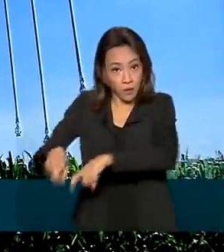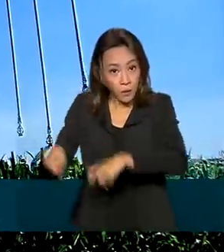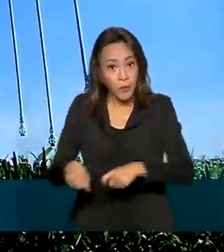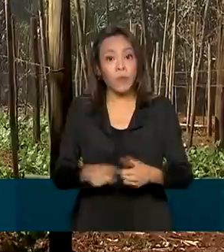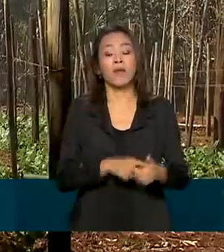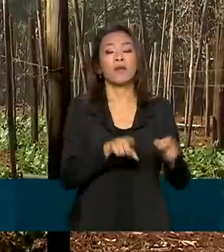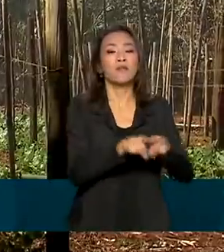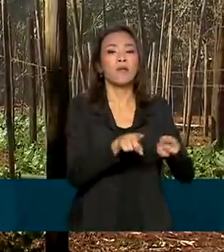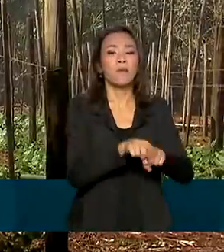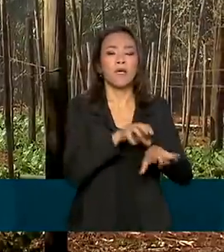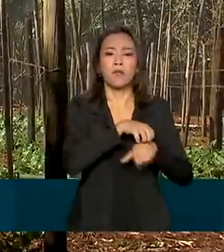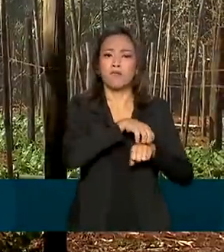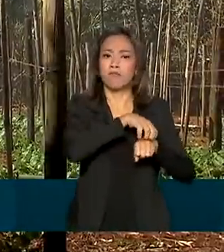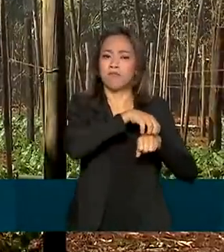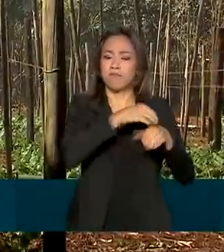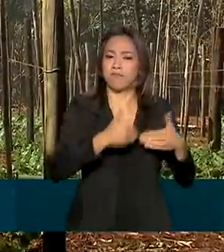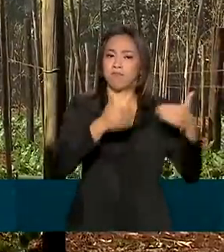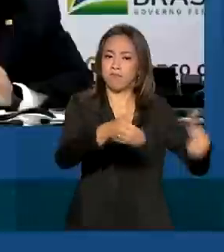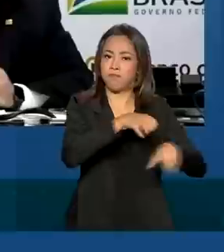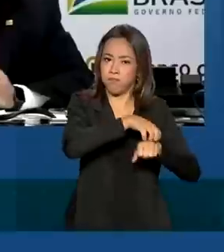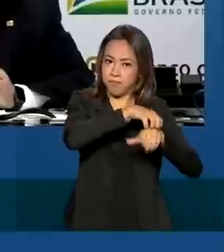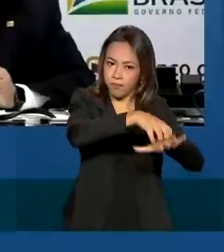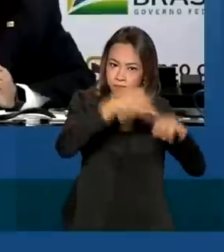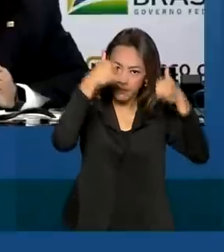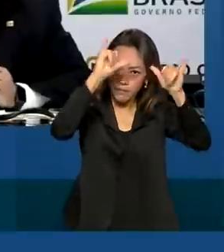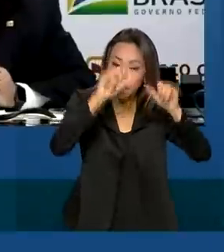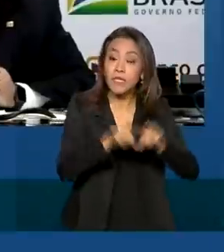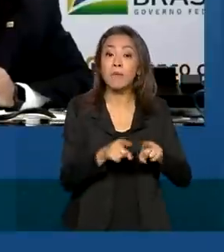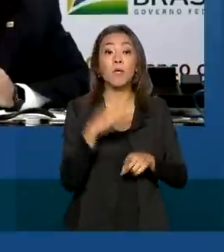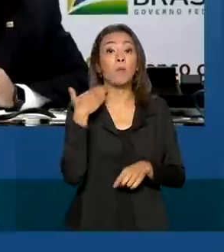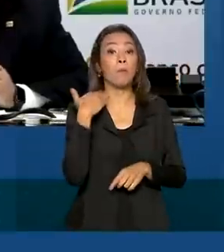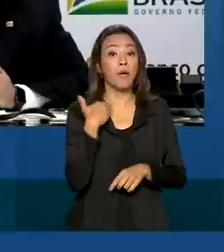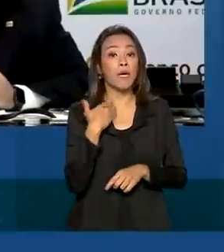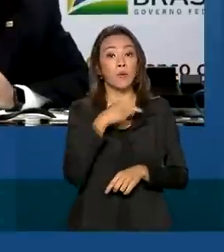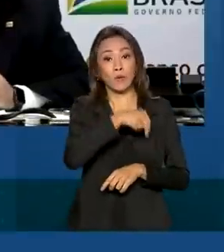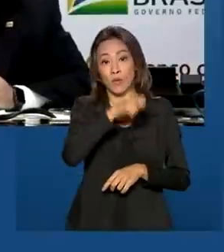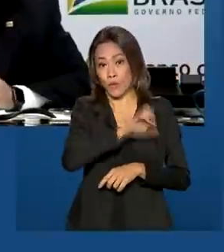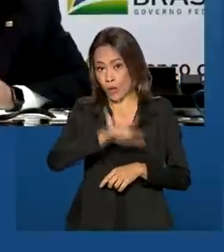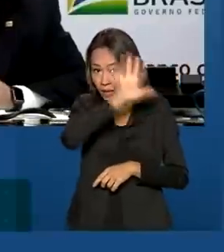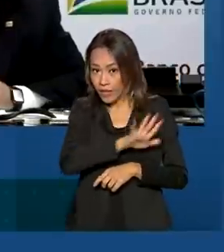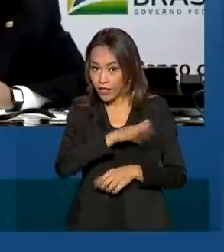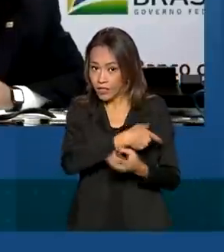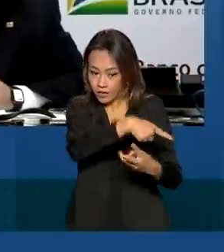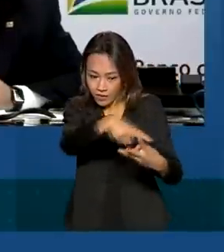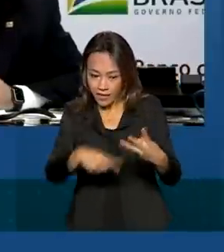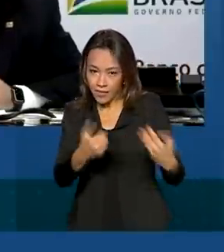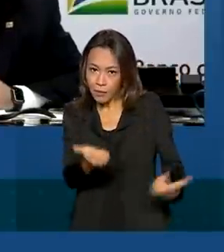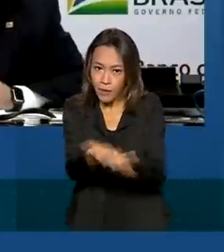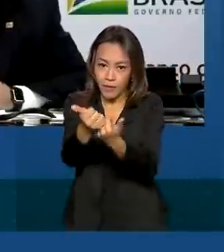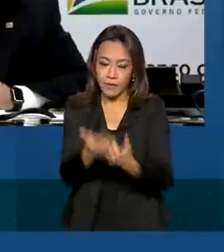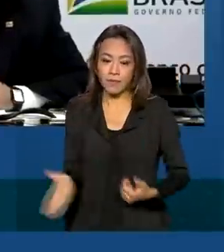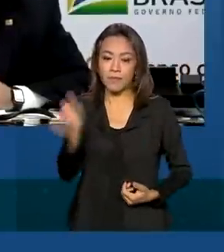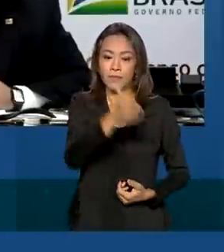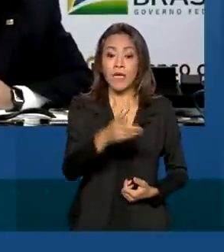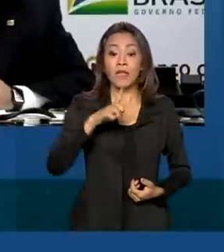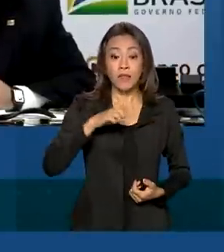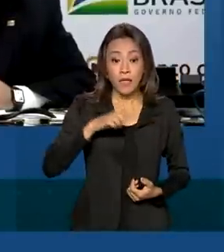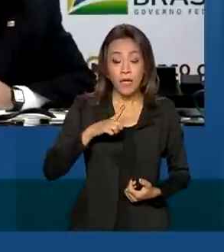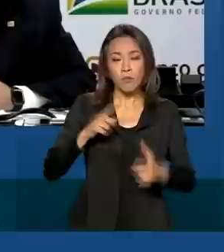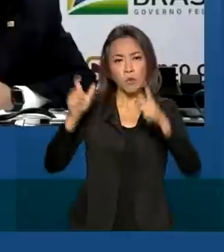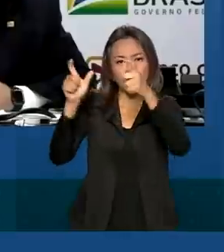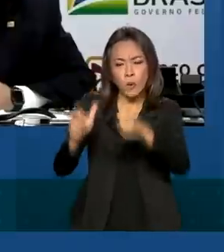Abastecimento e o Banco do Nordeste. Temos grandes celeiros de produção, grandes polos de desenvolvimento